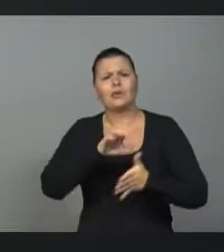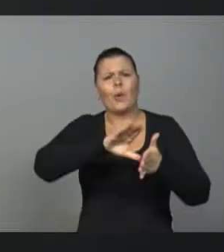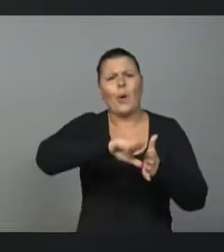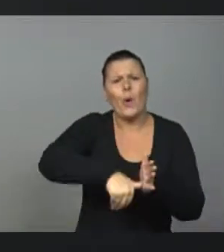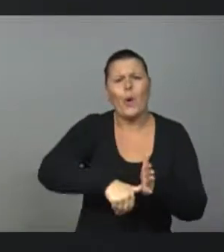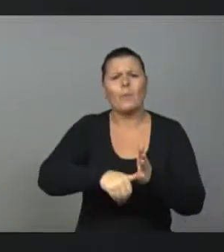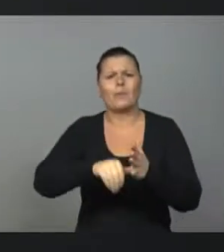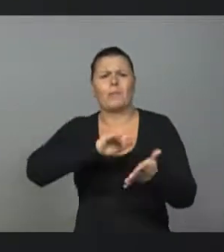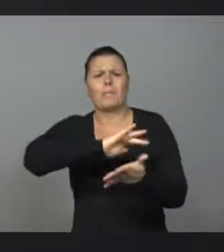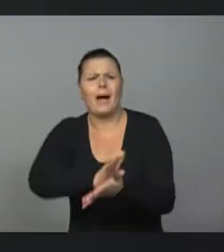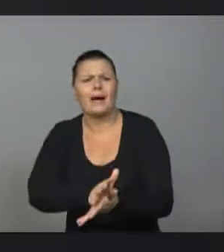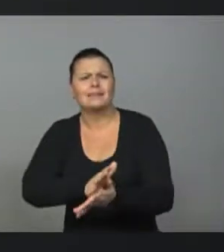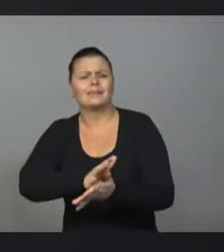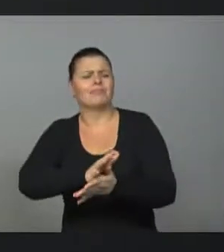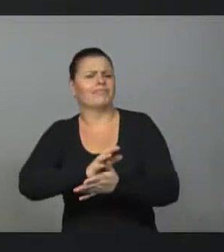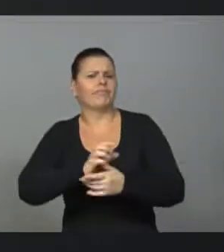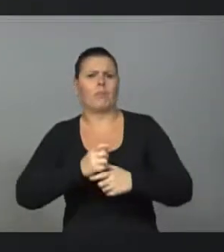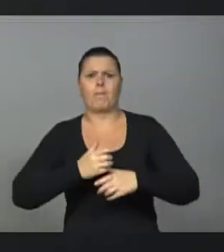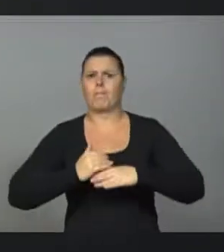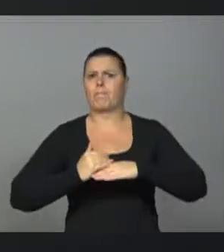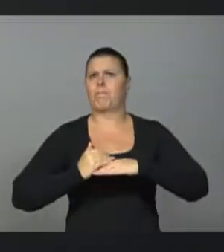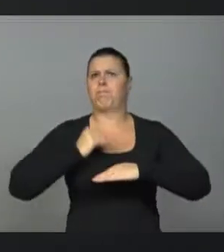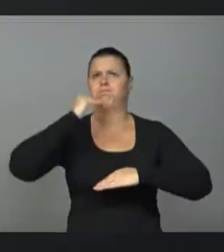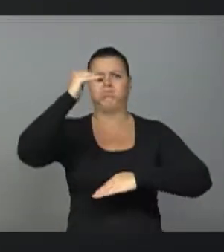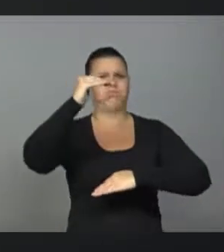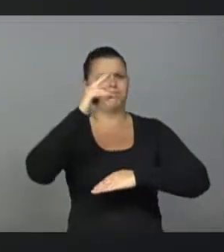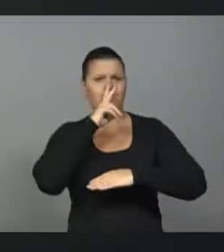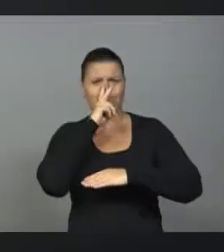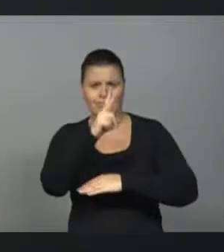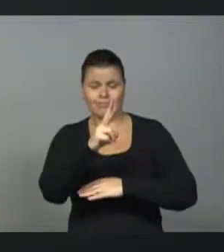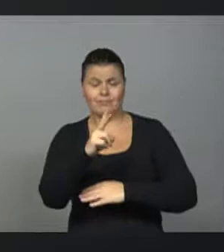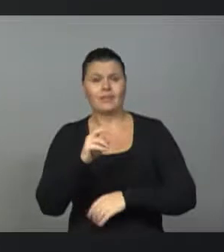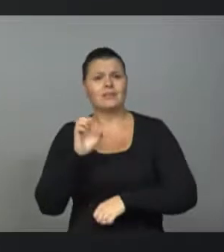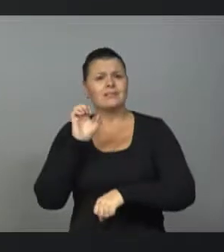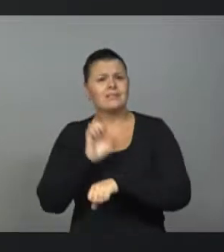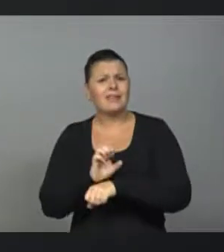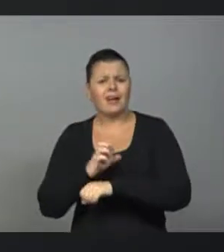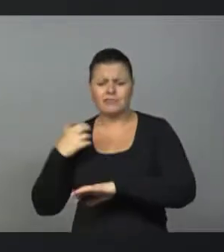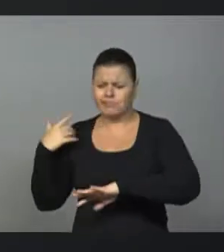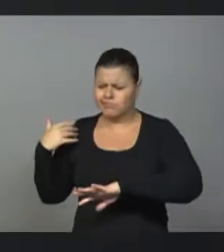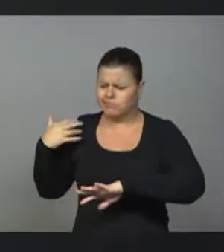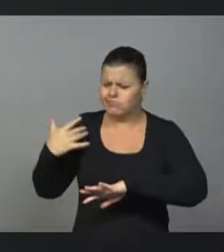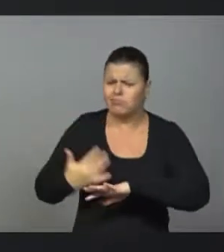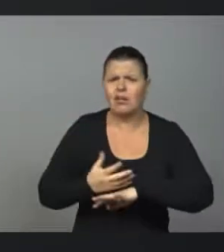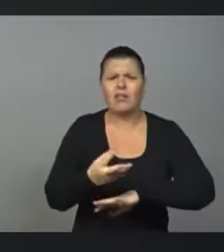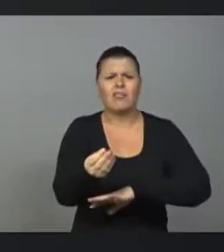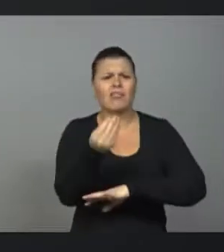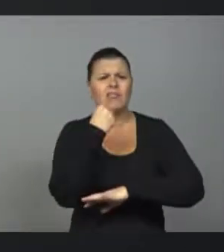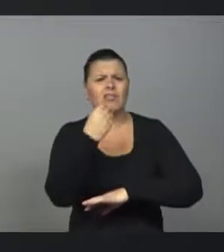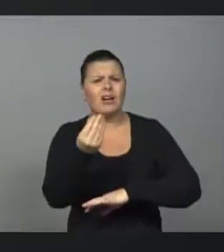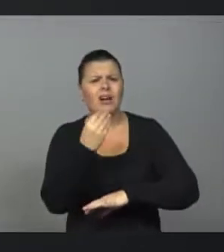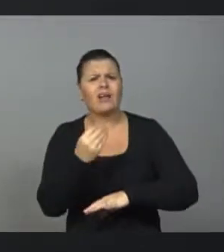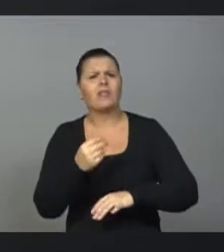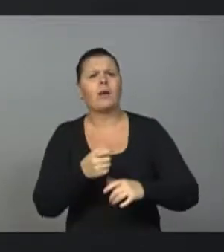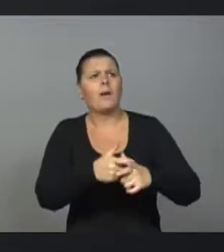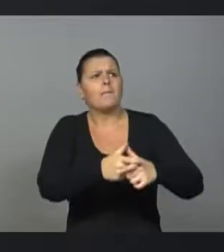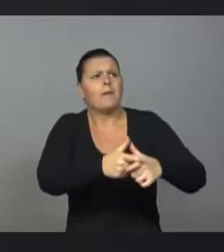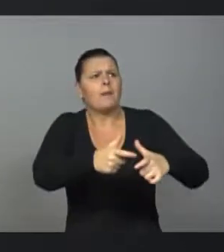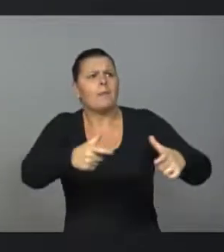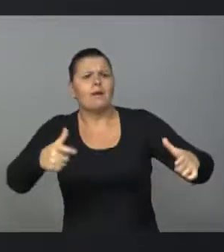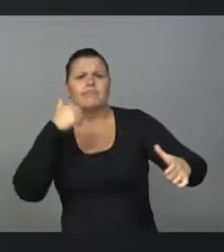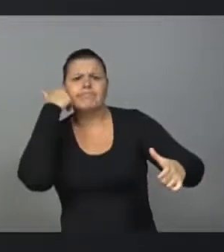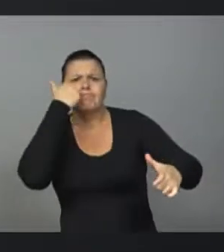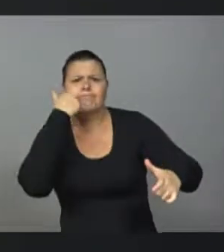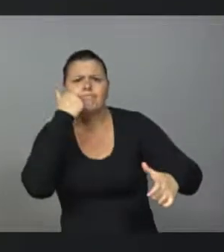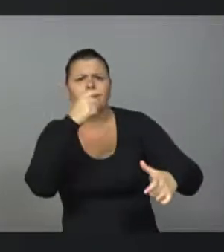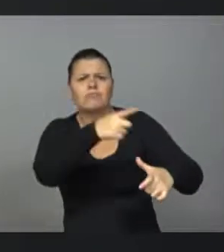dispararam. O Estado, ao longo dos últimos anos, se enfraqueceu, as facções criminosas se fortaleceram, ampliaram